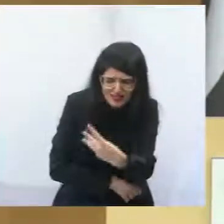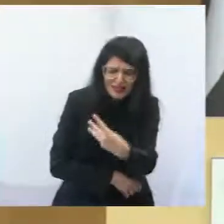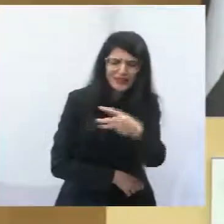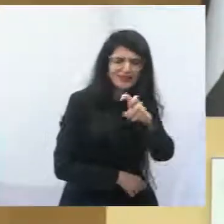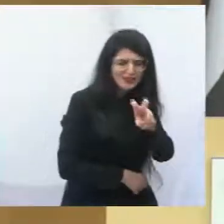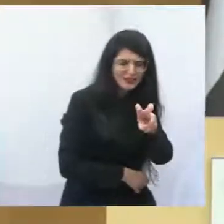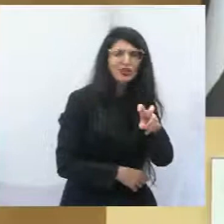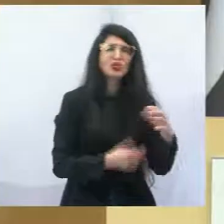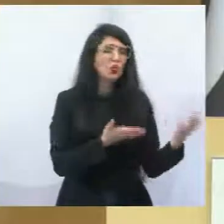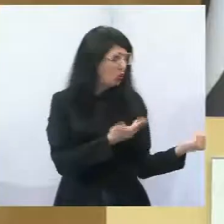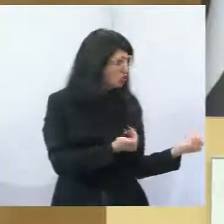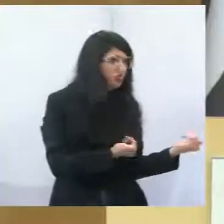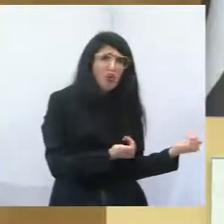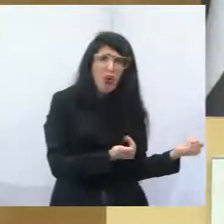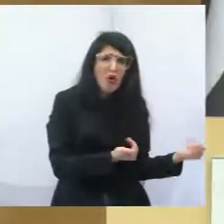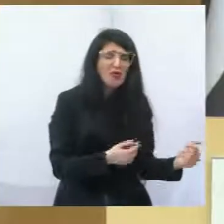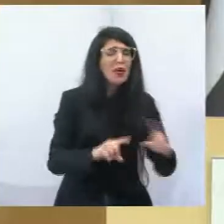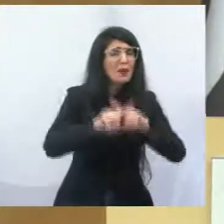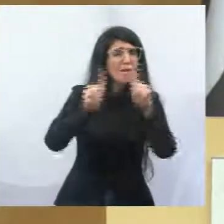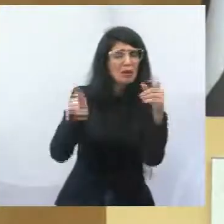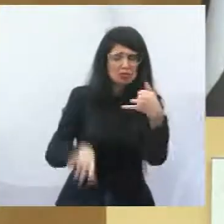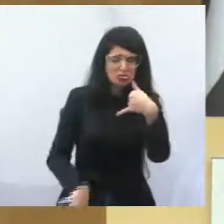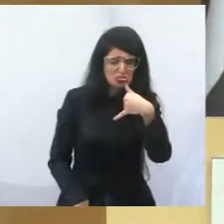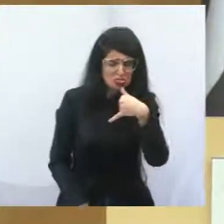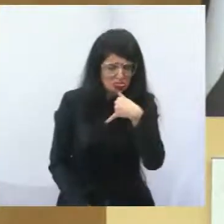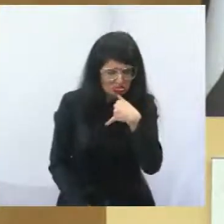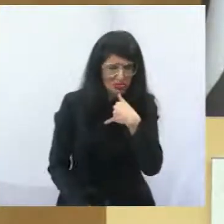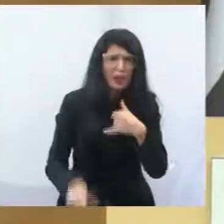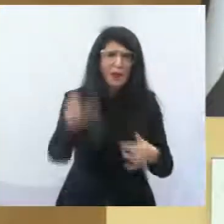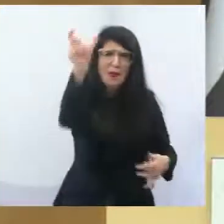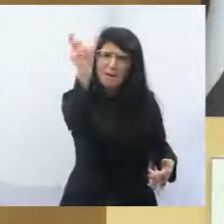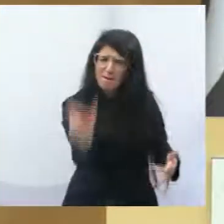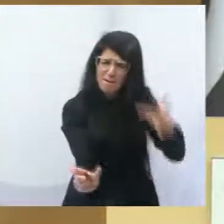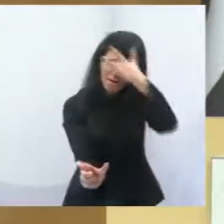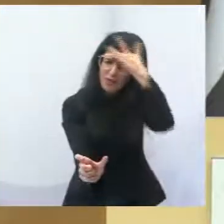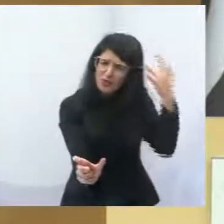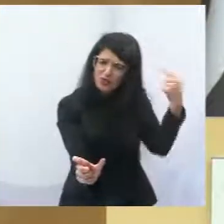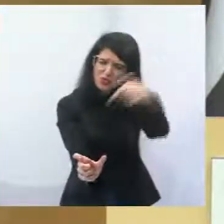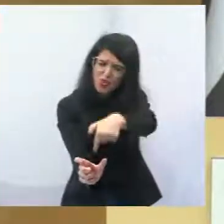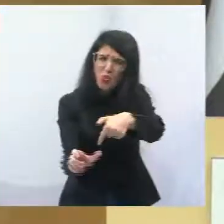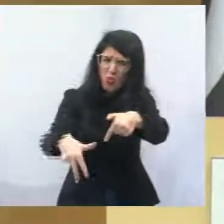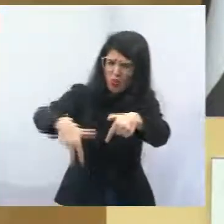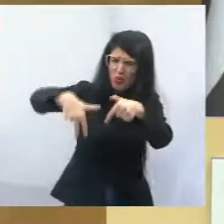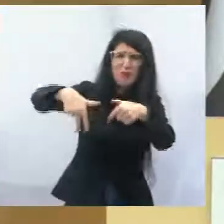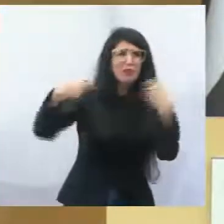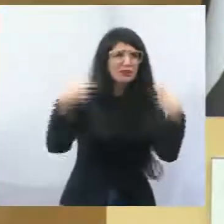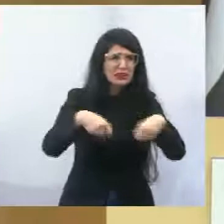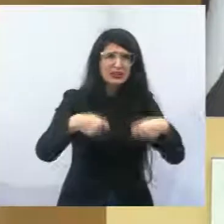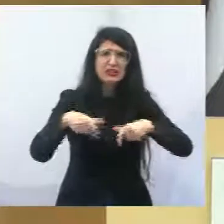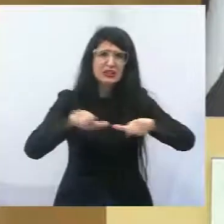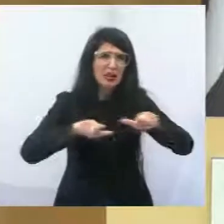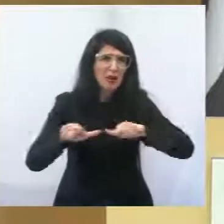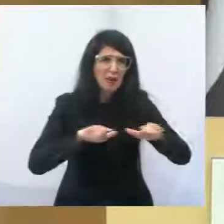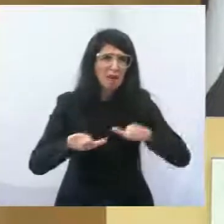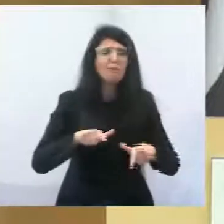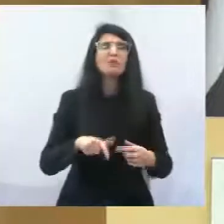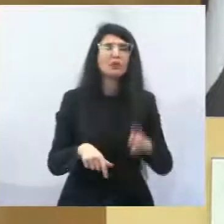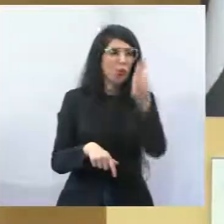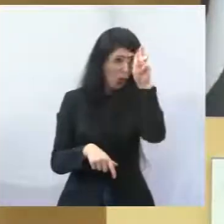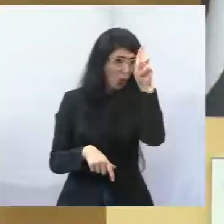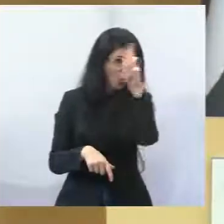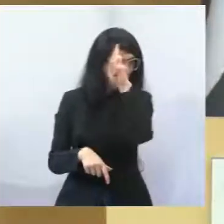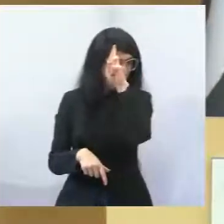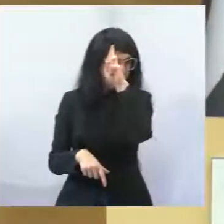nos dá muita tristeza é que é uma pessoa que precisava trabalhar. Faz esse aplicativo, motorista de